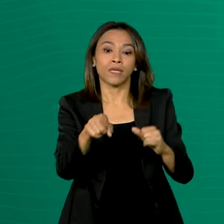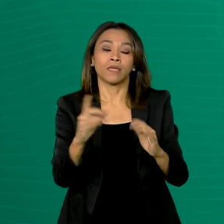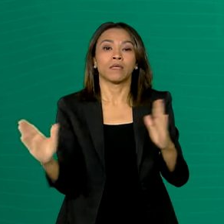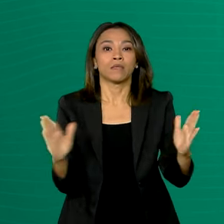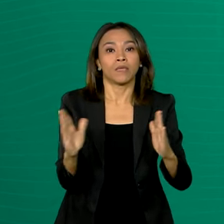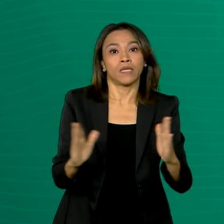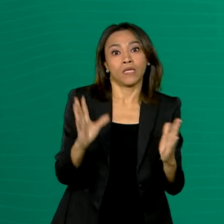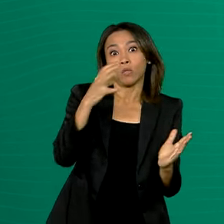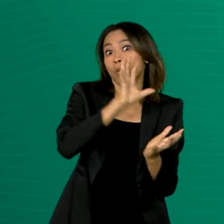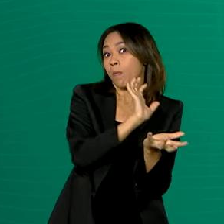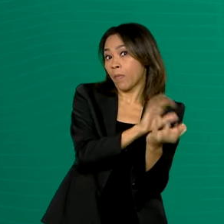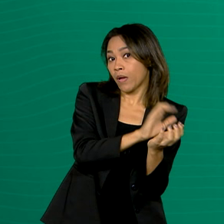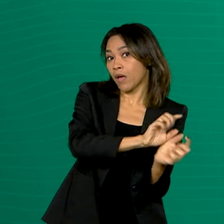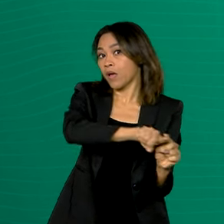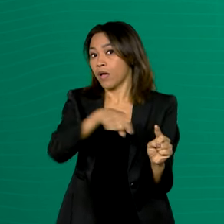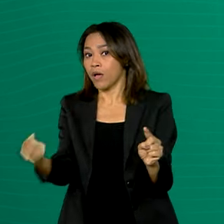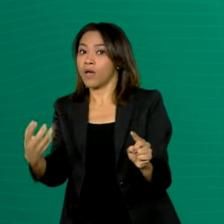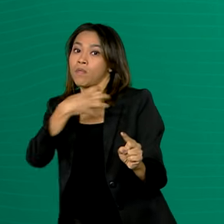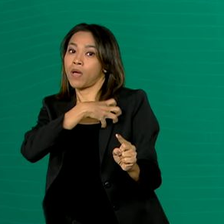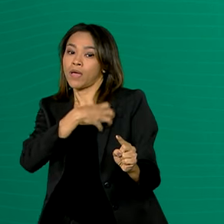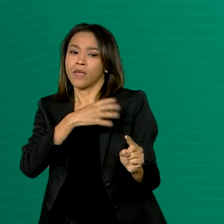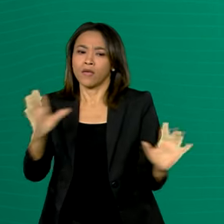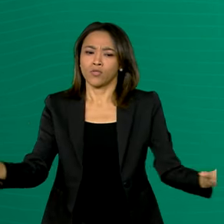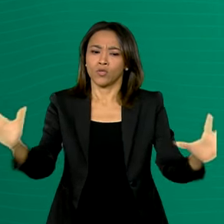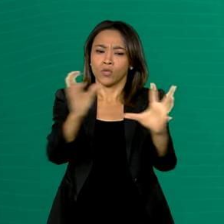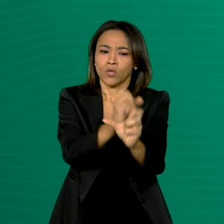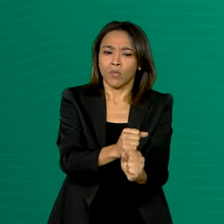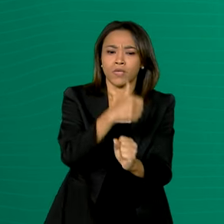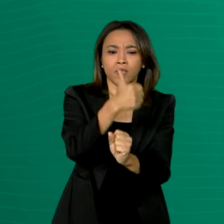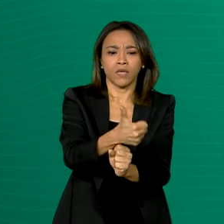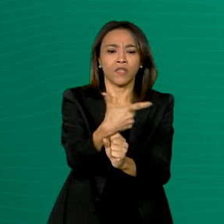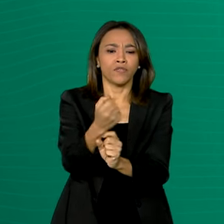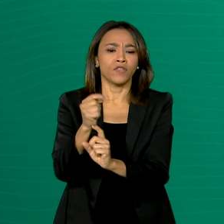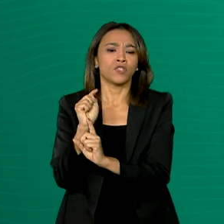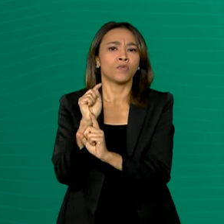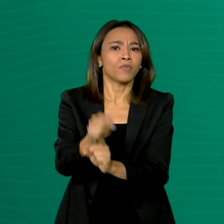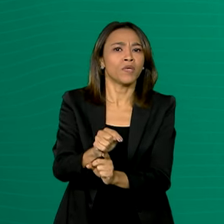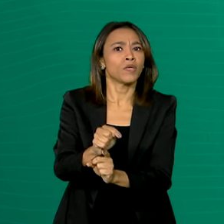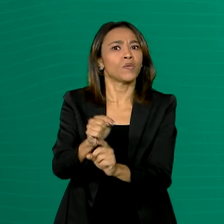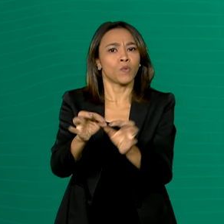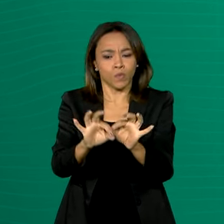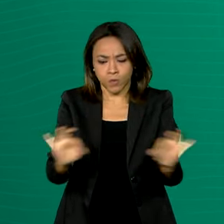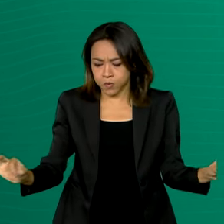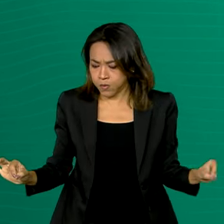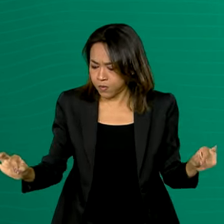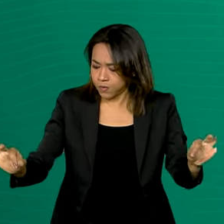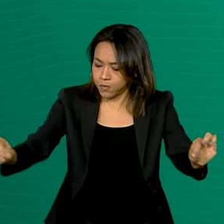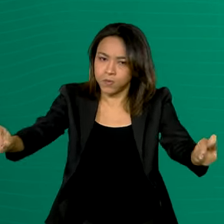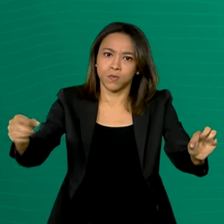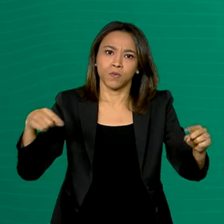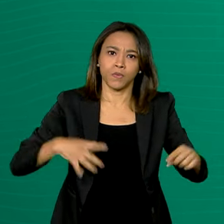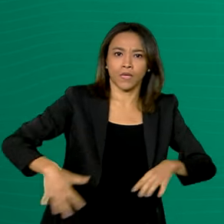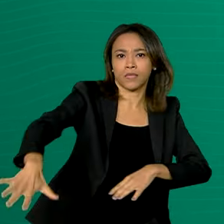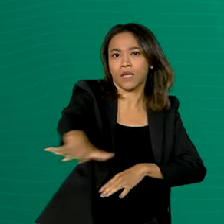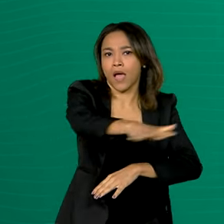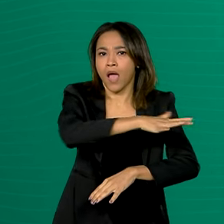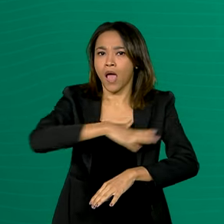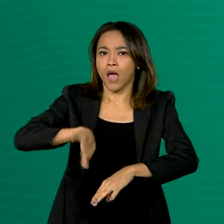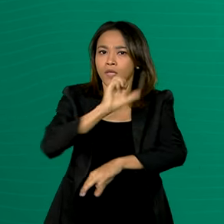Bahia. São mais de 120 mil hectares de área irrigada na bacia do Rio São Francisco, com